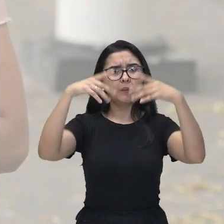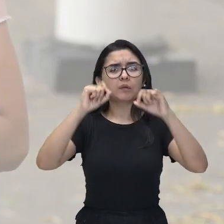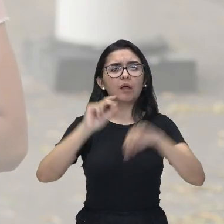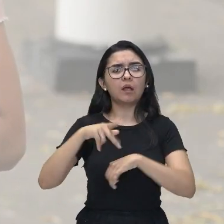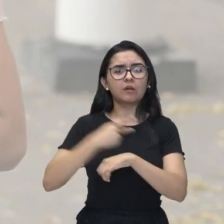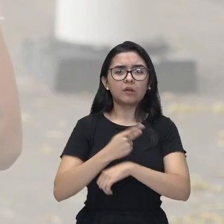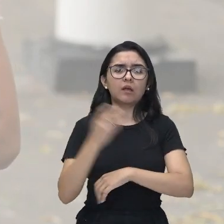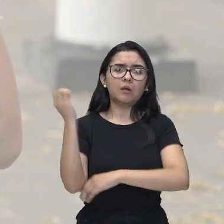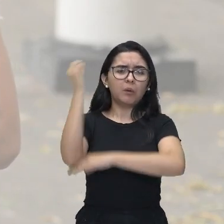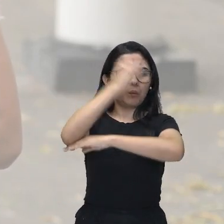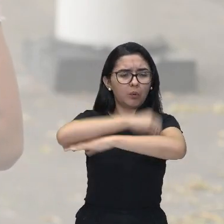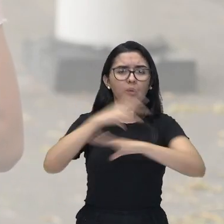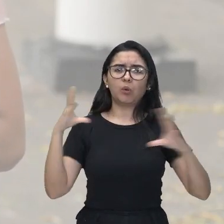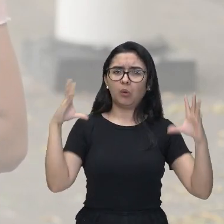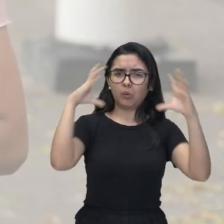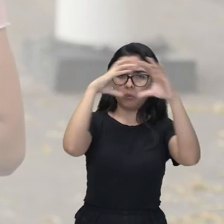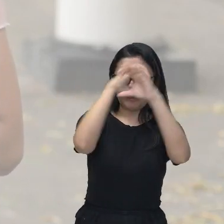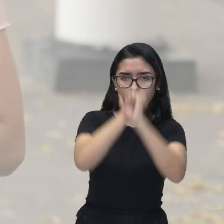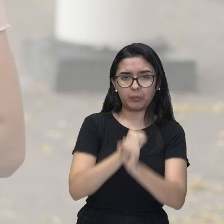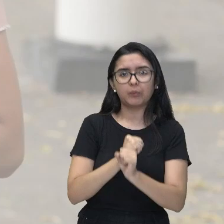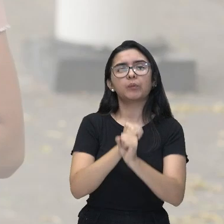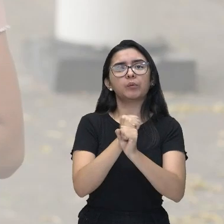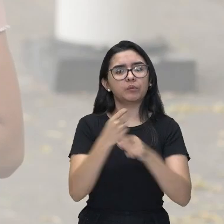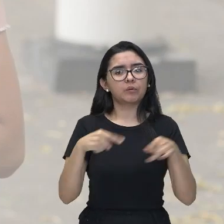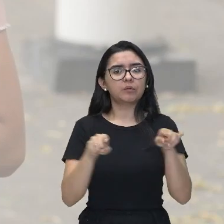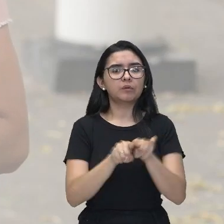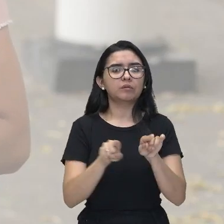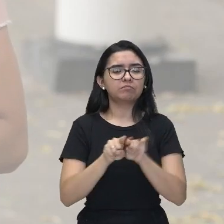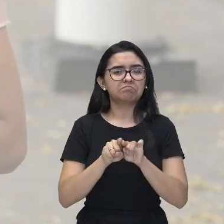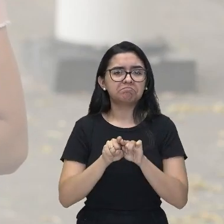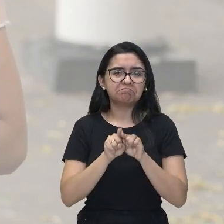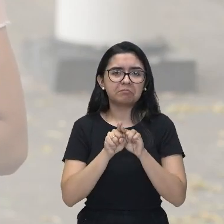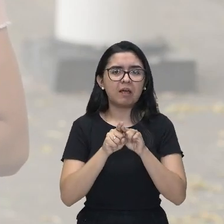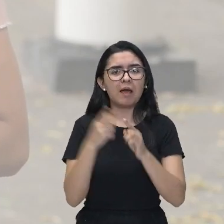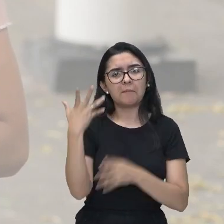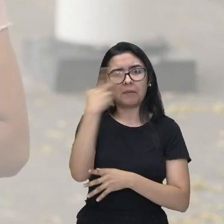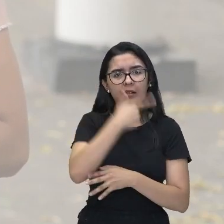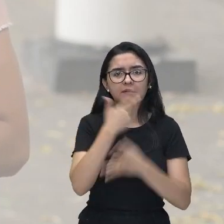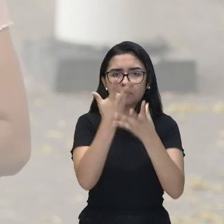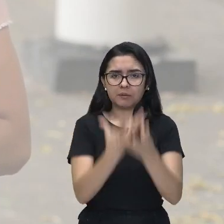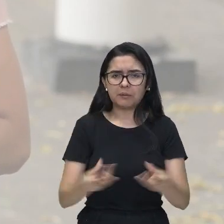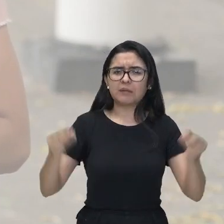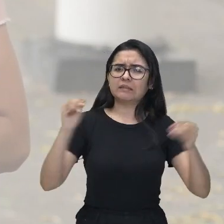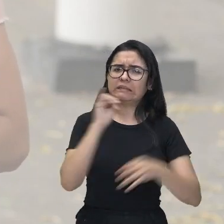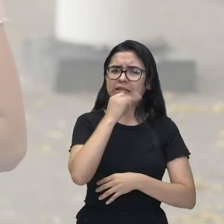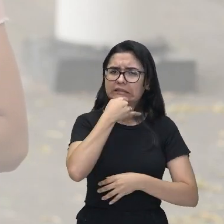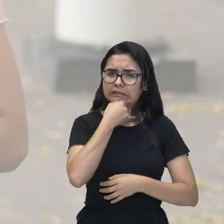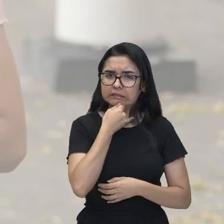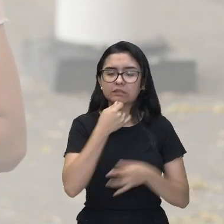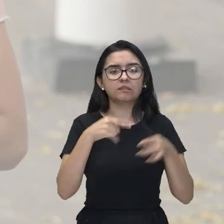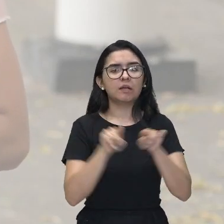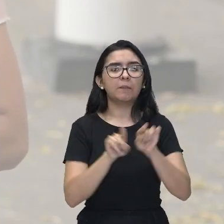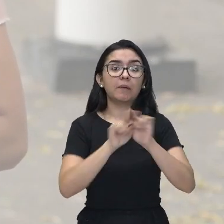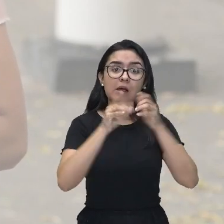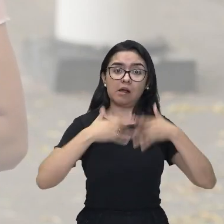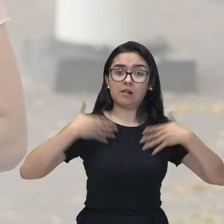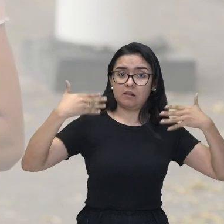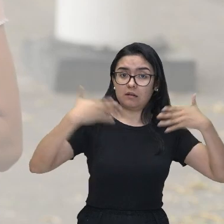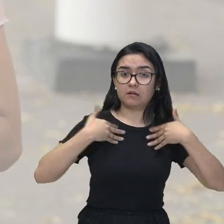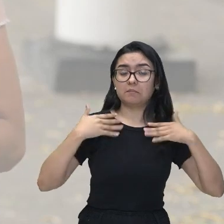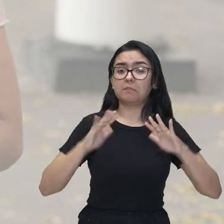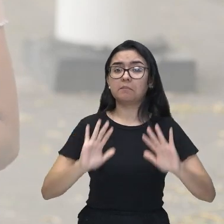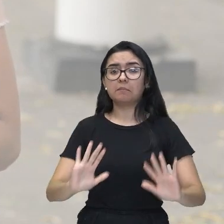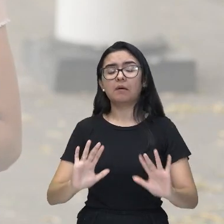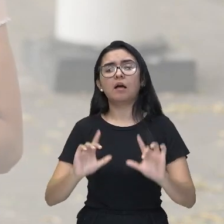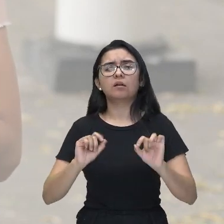escura. Em tristes sombras, morre a formosura. Em contínuas tristezas e alegria. Porém,